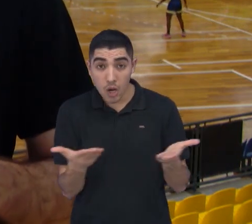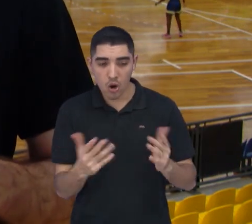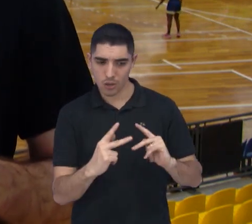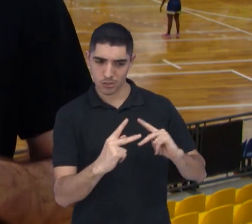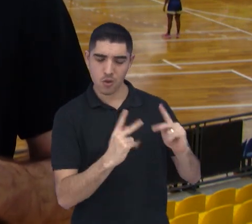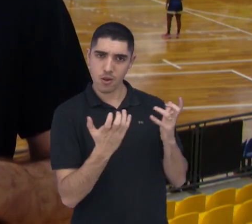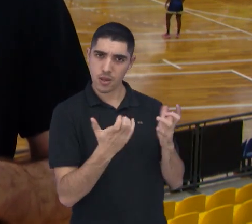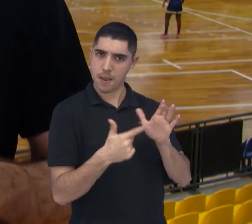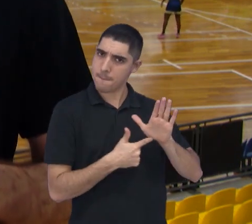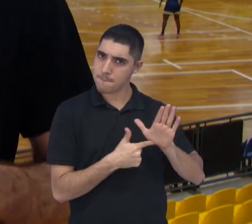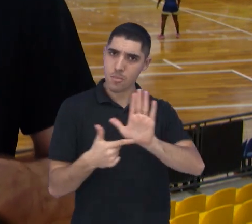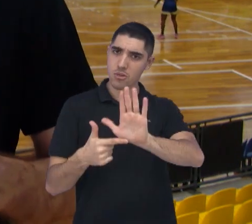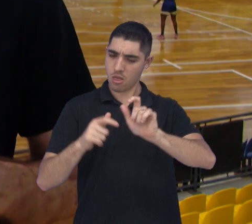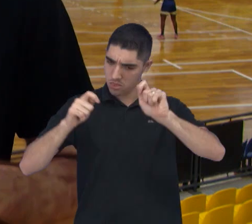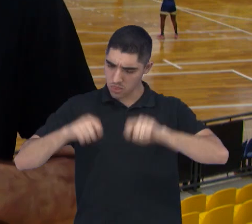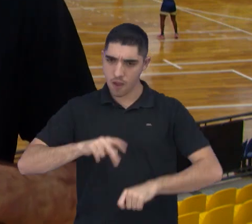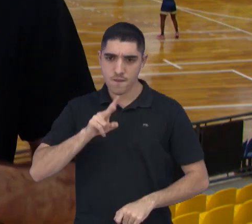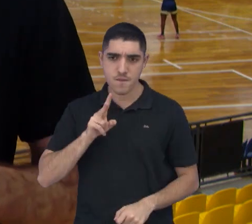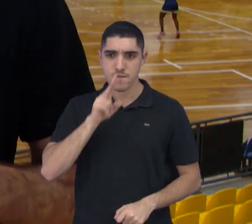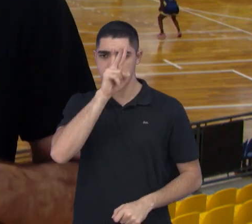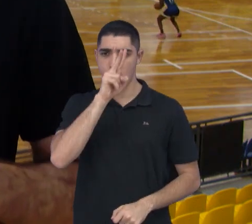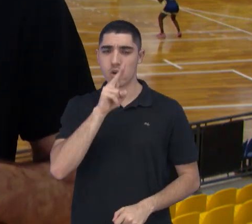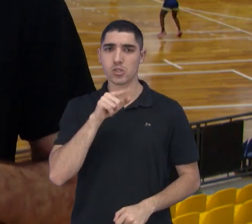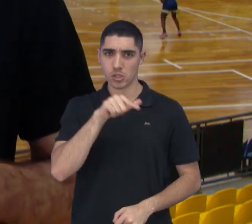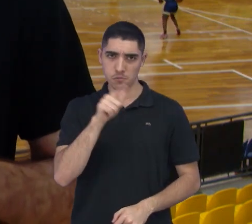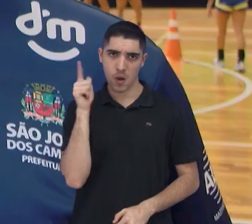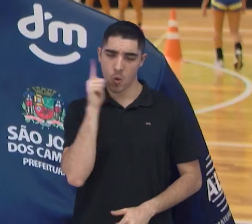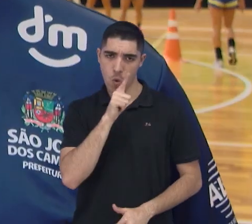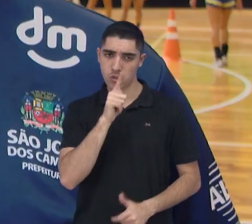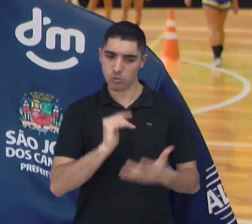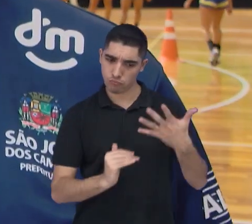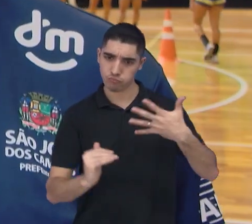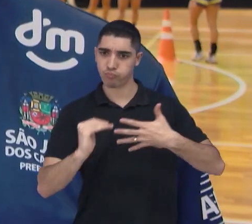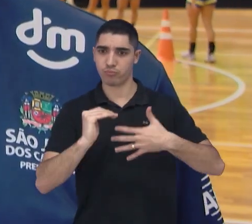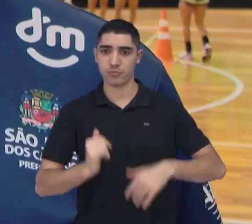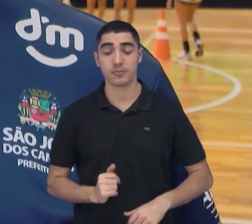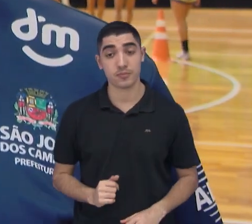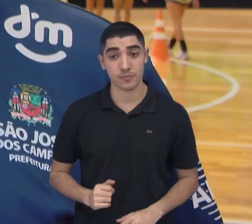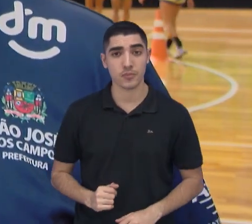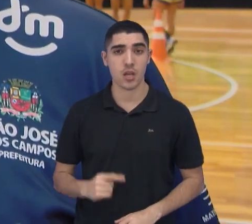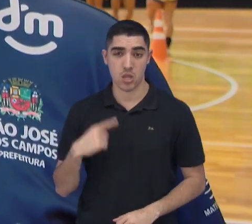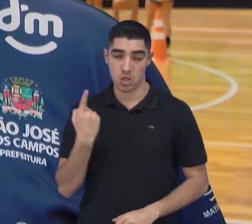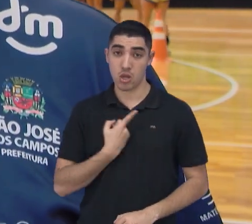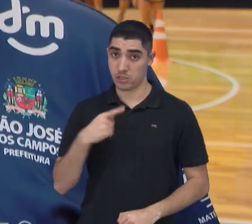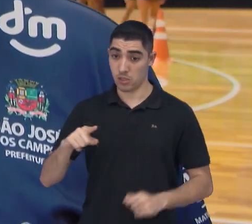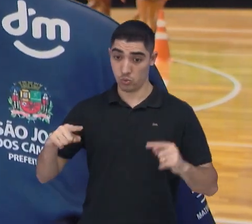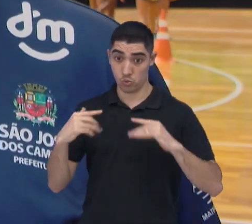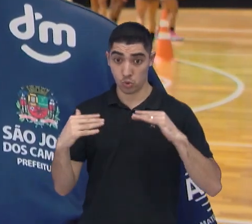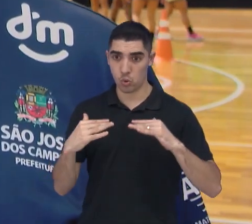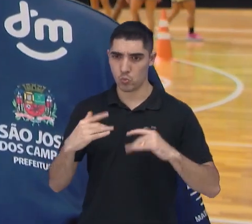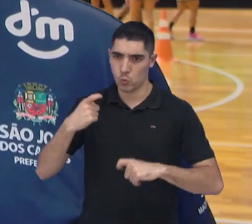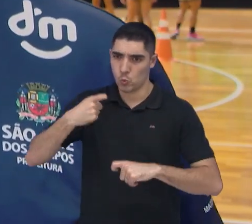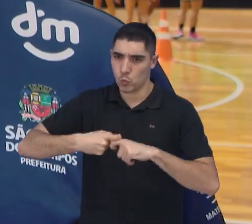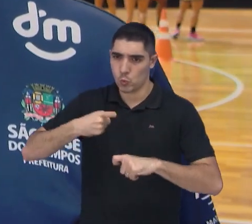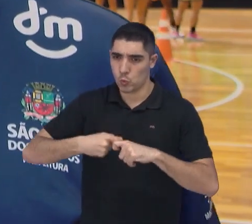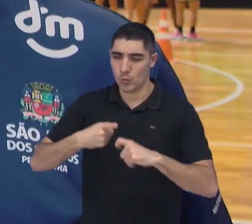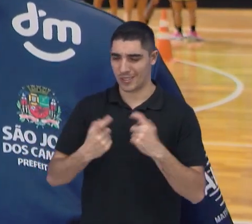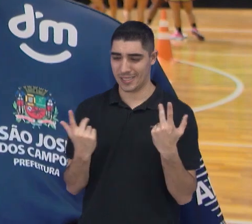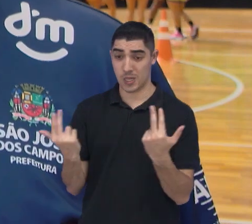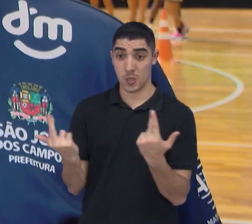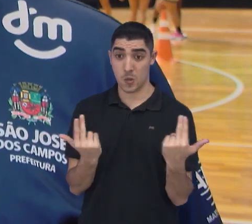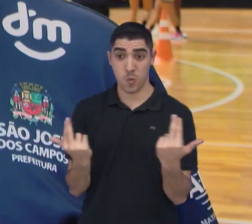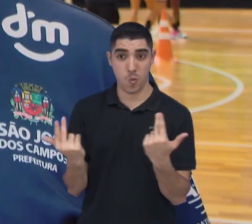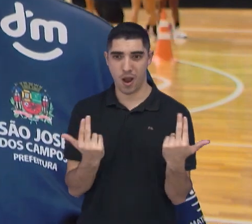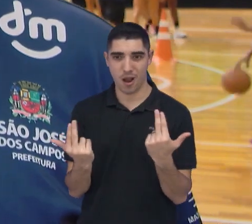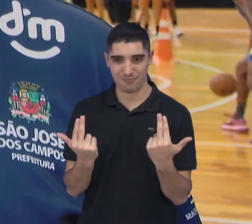a sua força e potencial desde o primeiro jogo da competição. A gente tem de que é um confronto direto. Nós sabemos do nosso